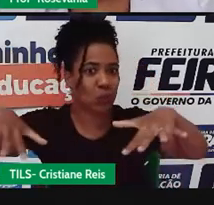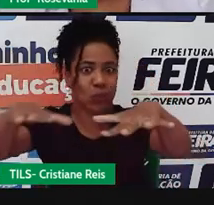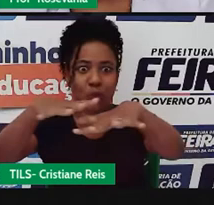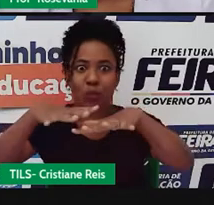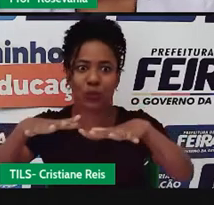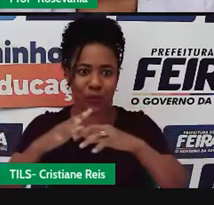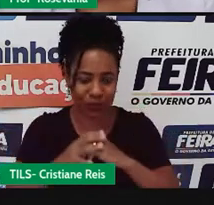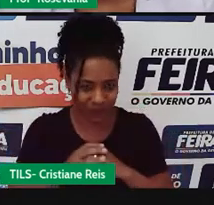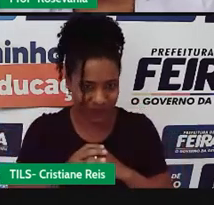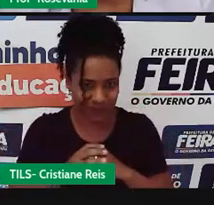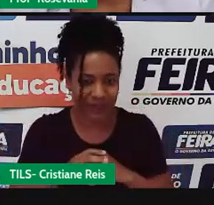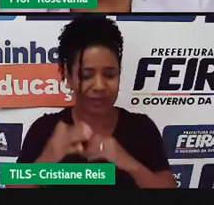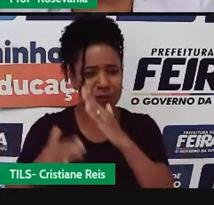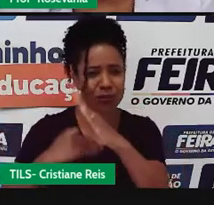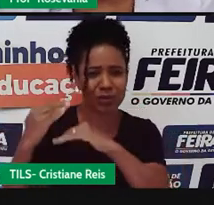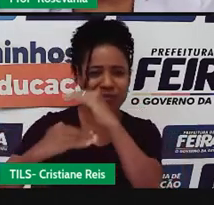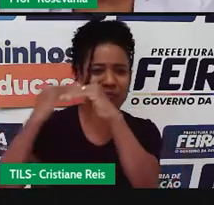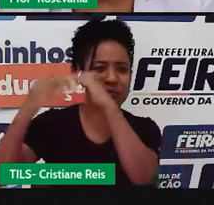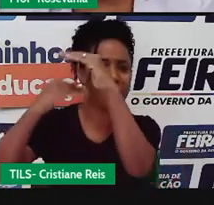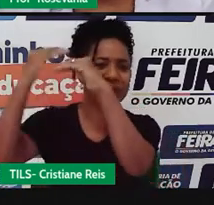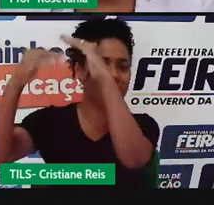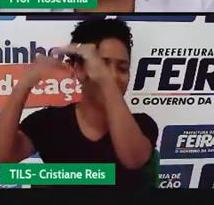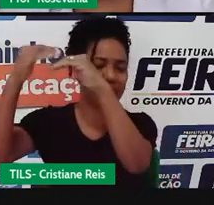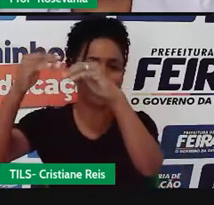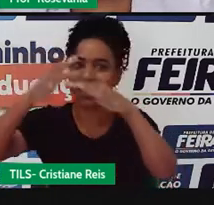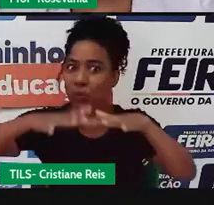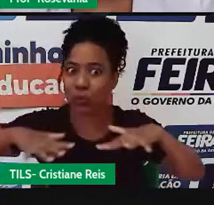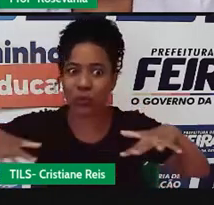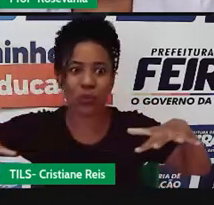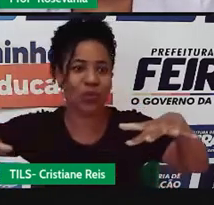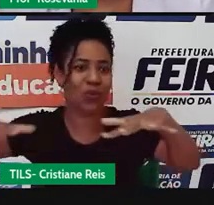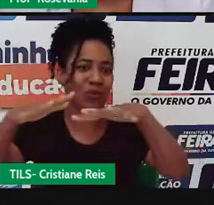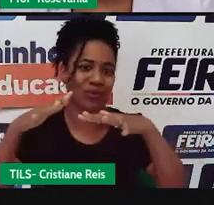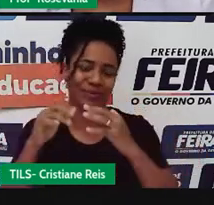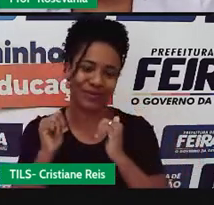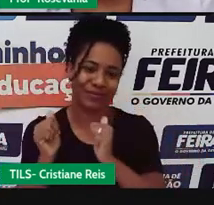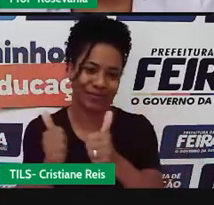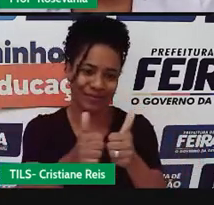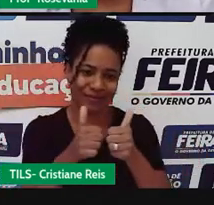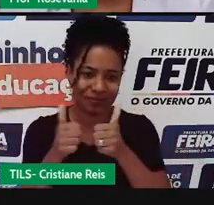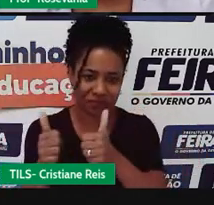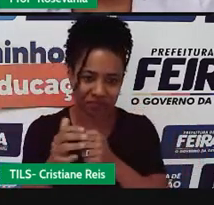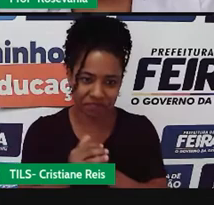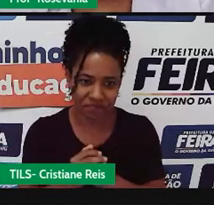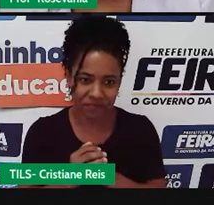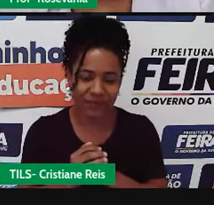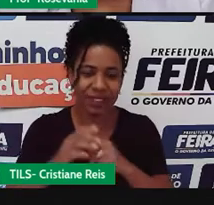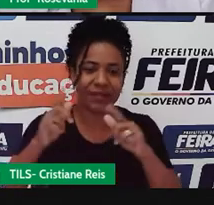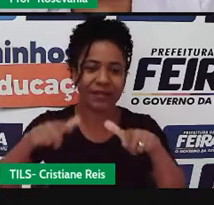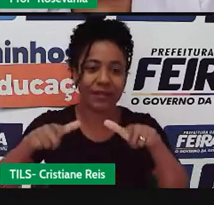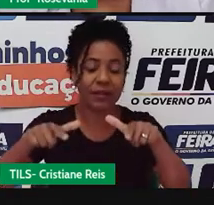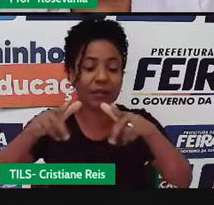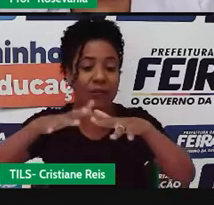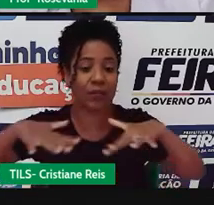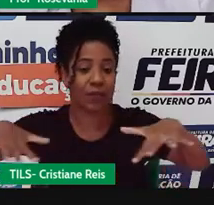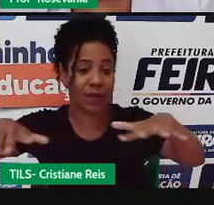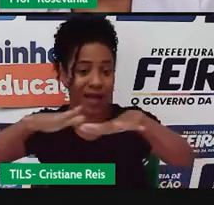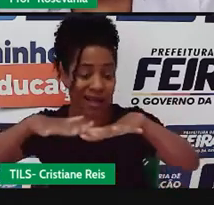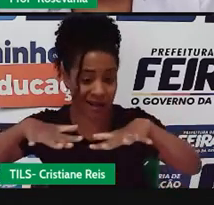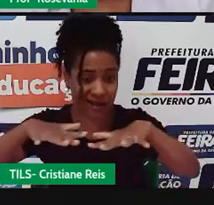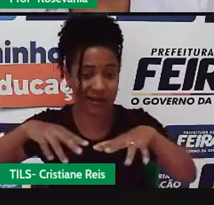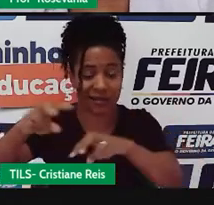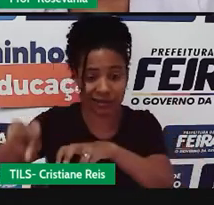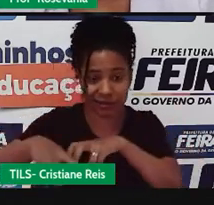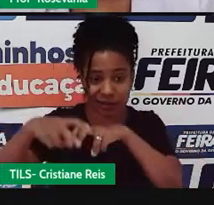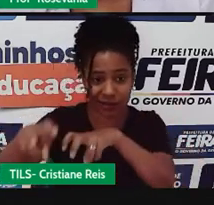energia traz um certo desenvolvimento, né, pra aquele espaço ali. Então, a gente tá numa área aqui, né, de agricultura, e tem também uma